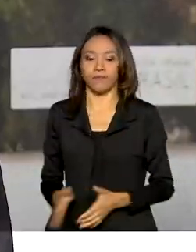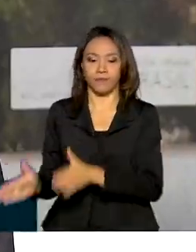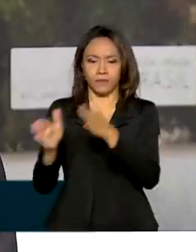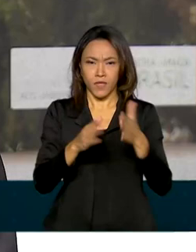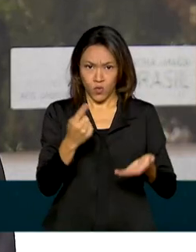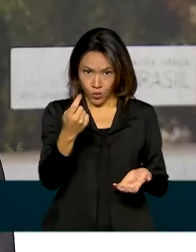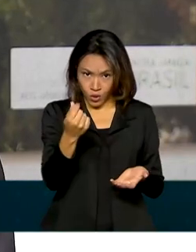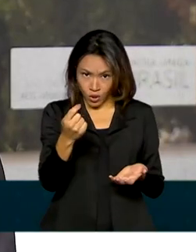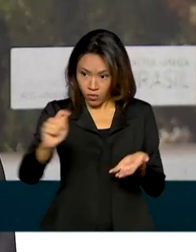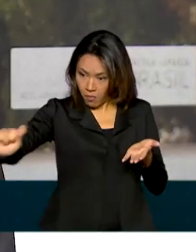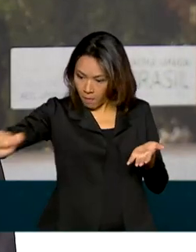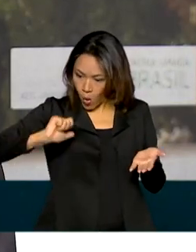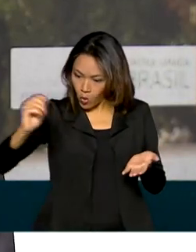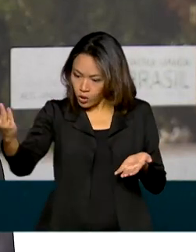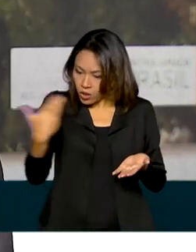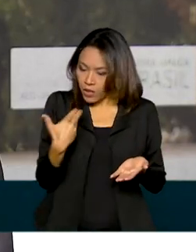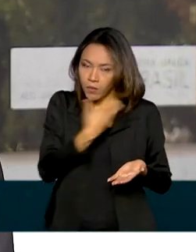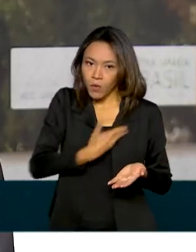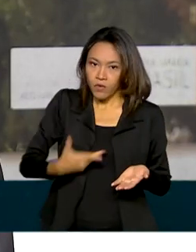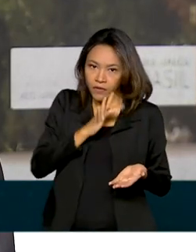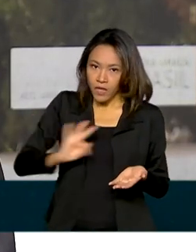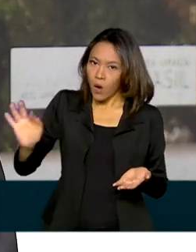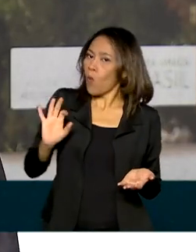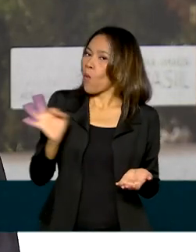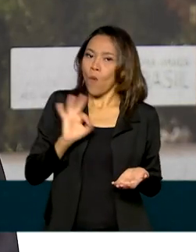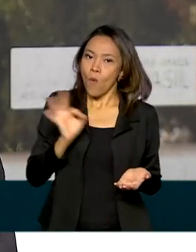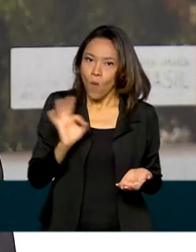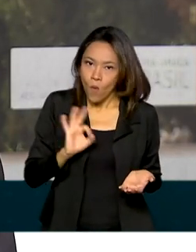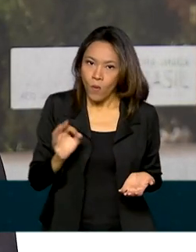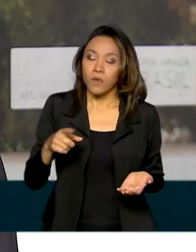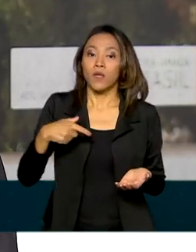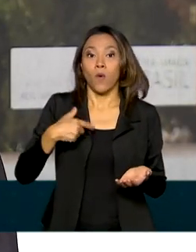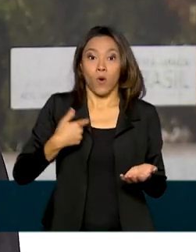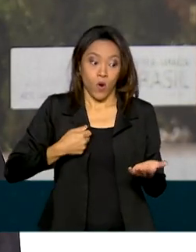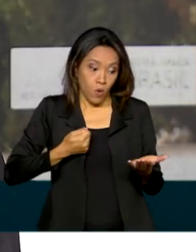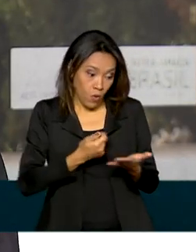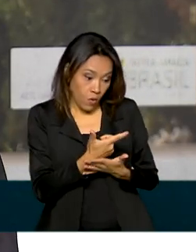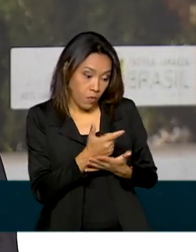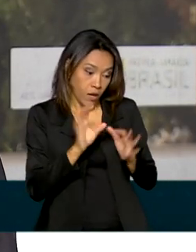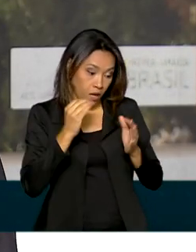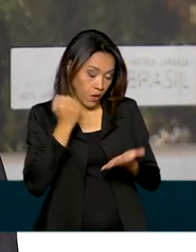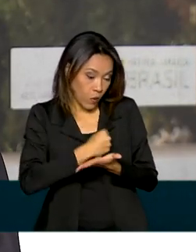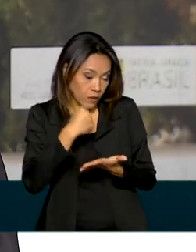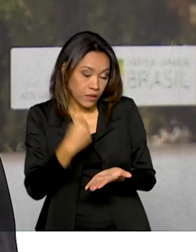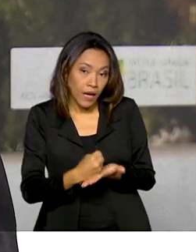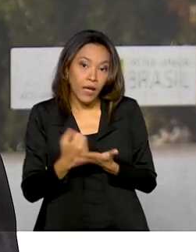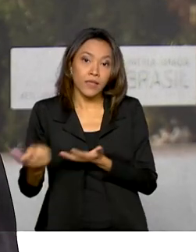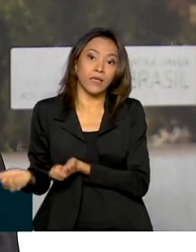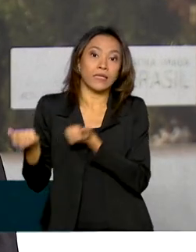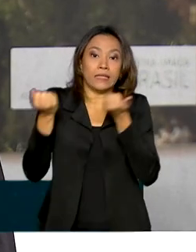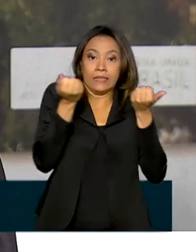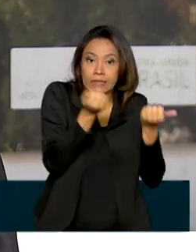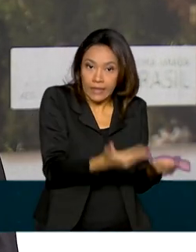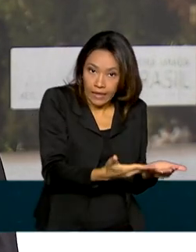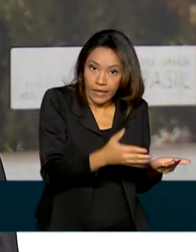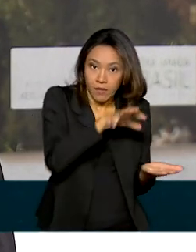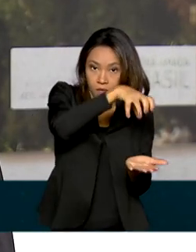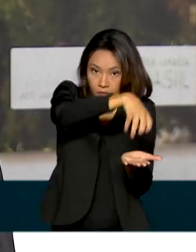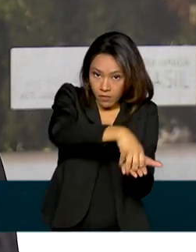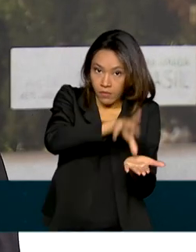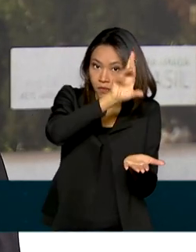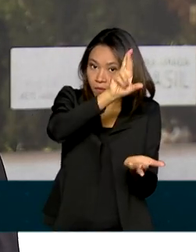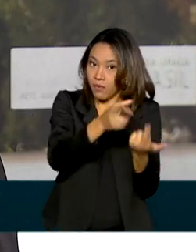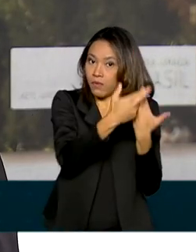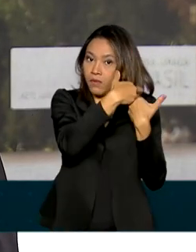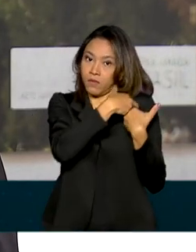governo federal, ele contrata os serviços, ele compra os produtos, entrega direto na unidade de conservação e isso dá muita agilidade, porque ele não